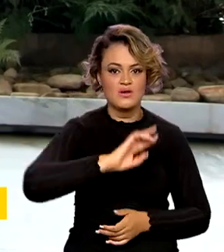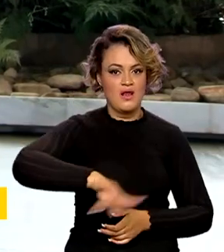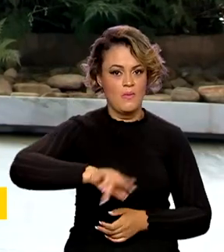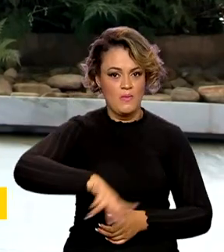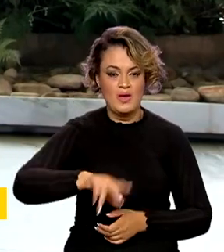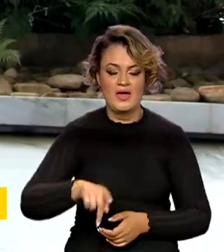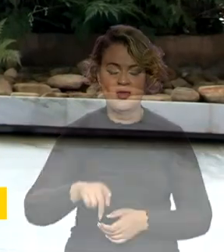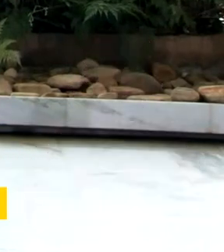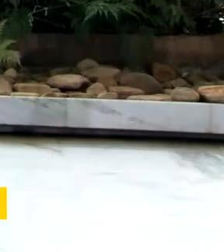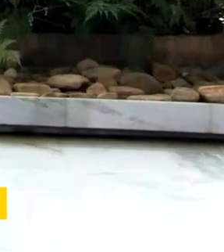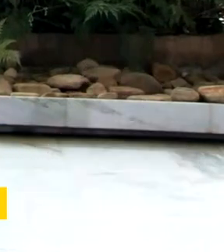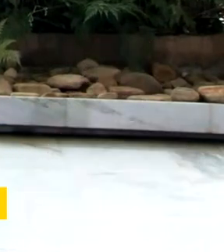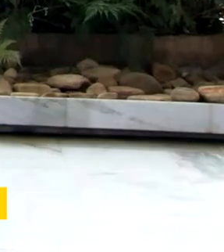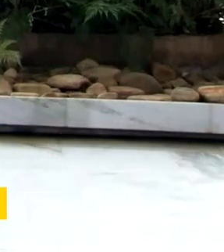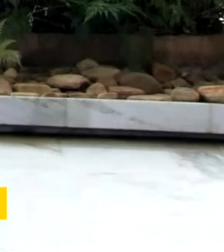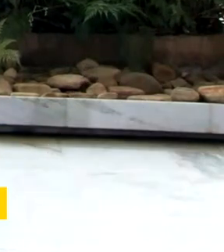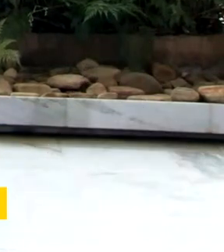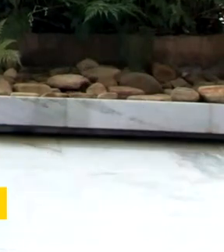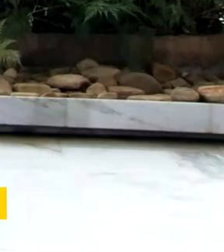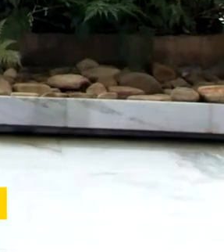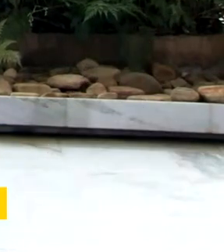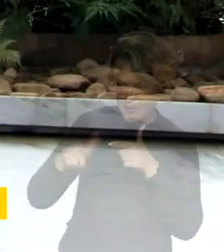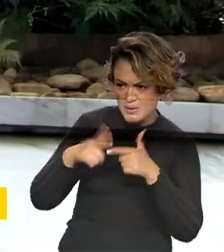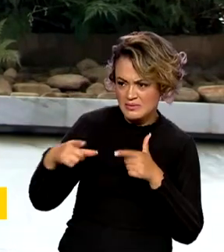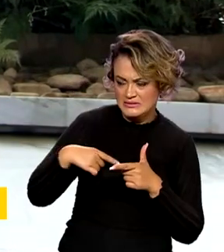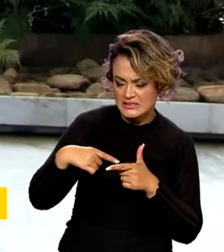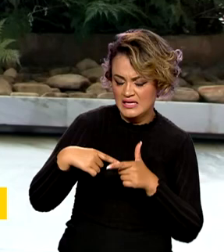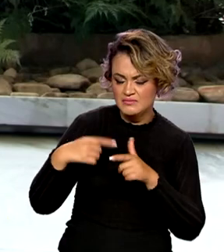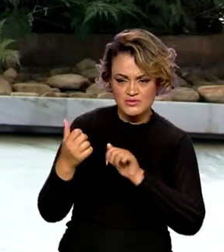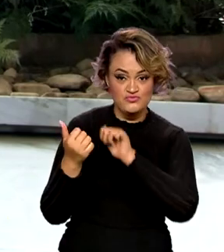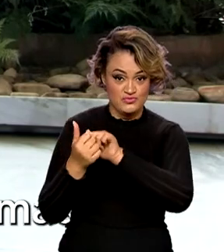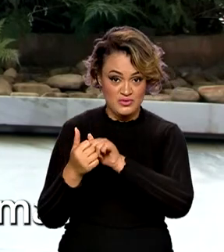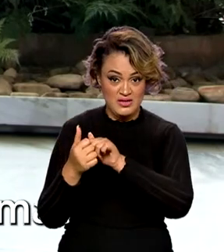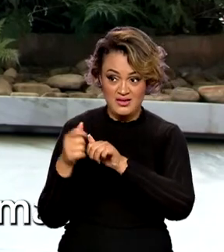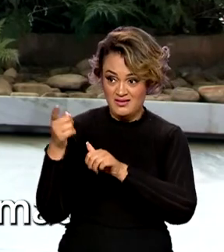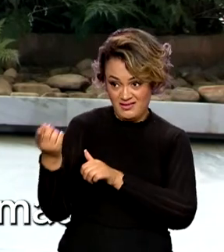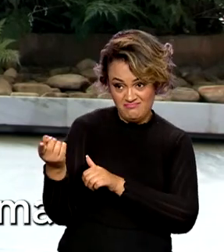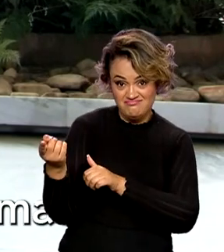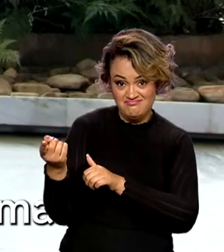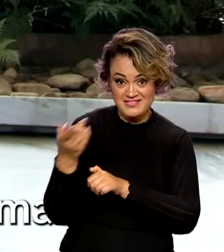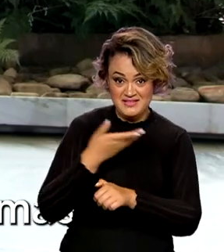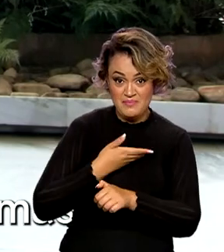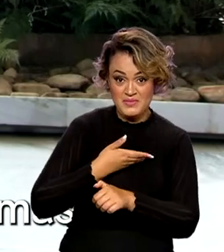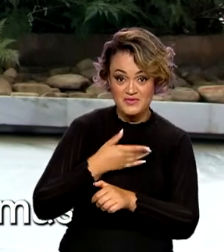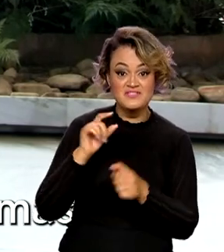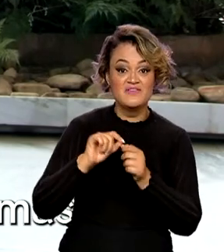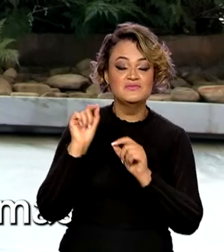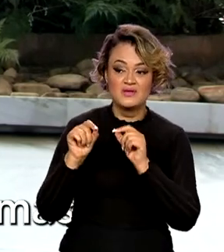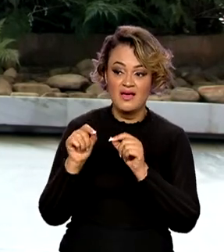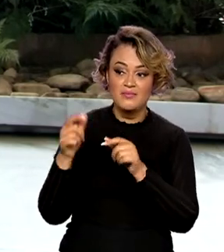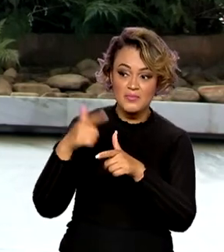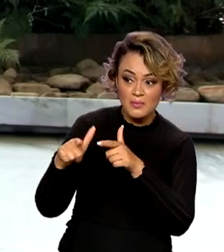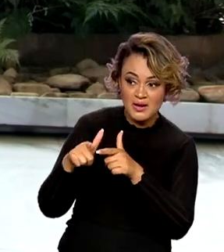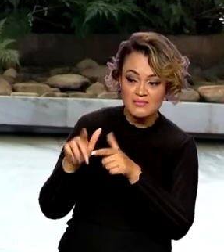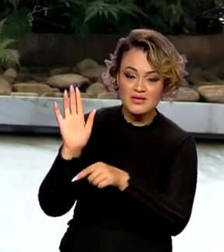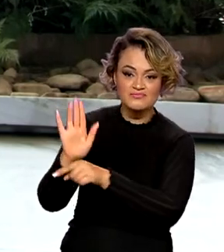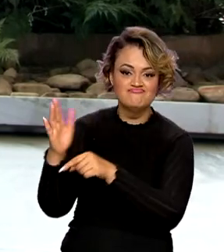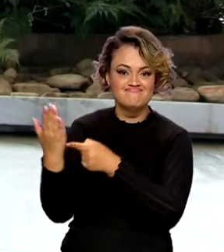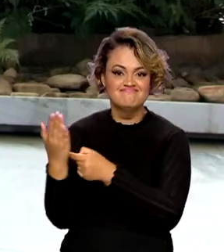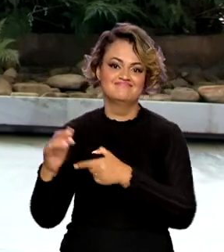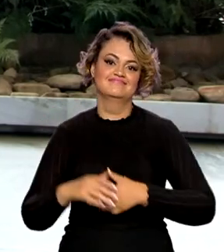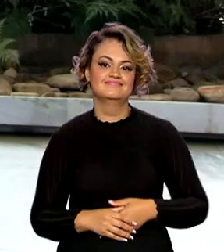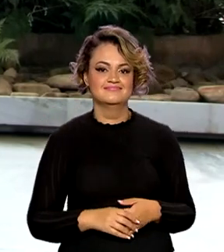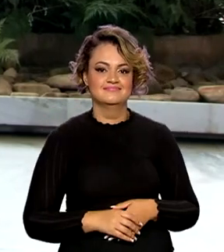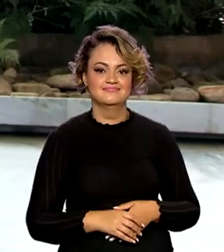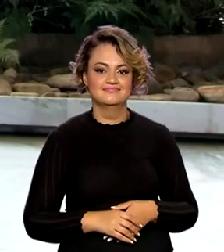tem um amigo em problemas. Mas quando um amigo está em problemas, o que faz o que está em problemas? Pida ajuda aos